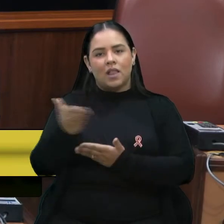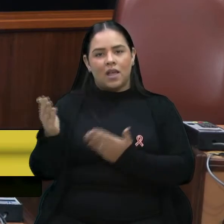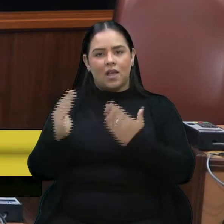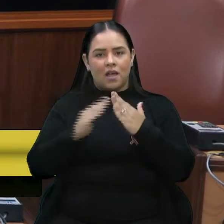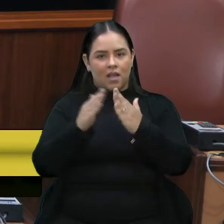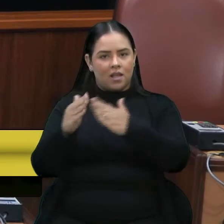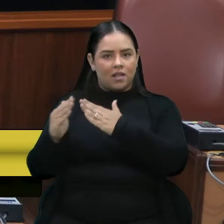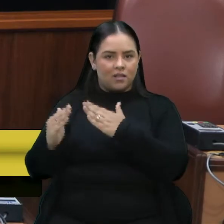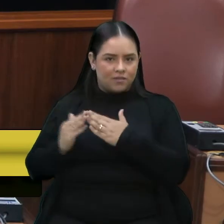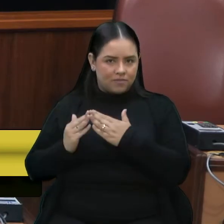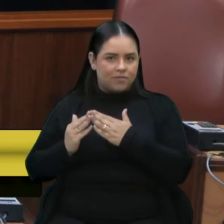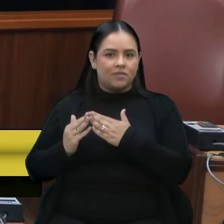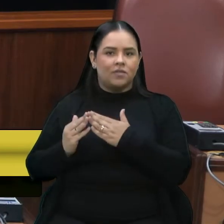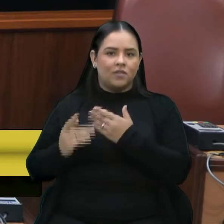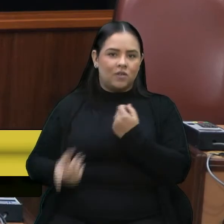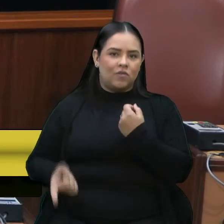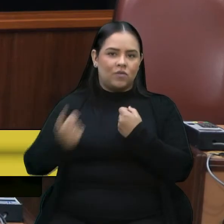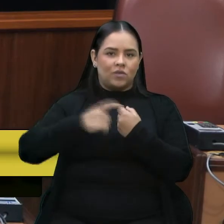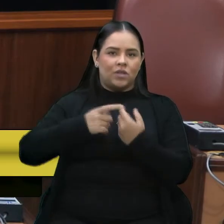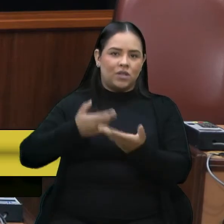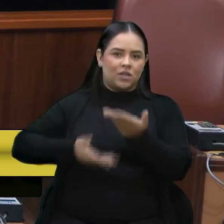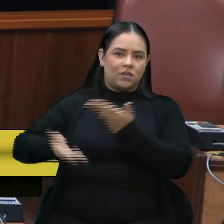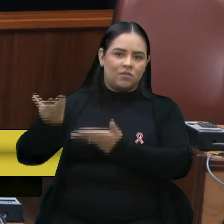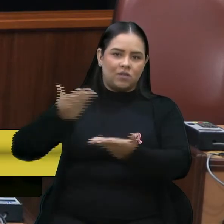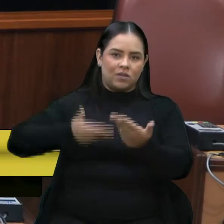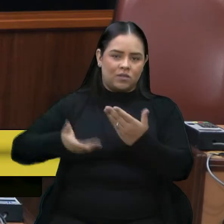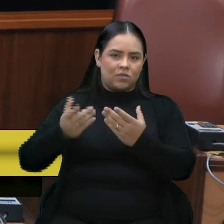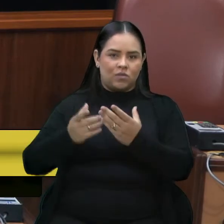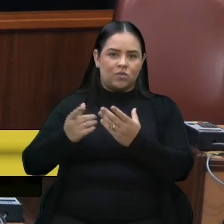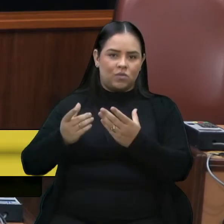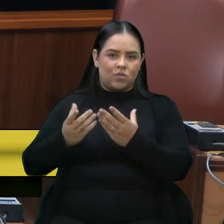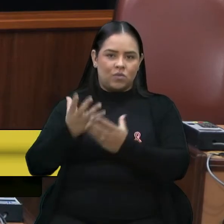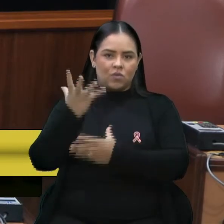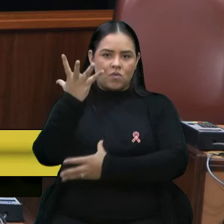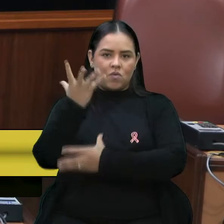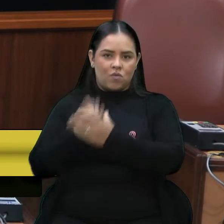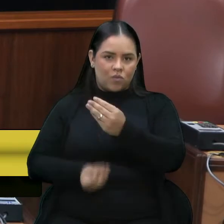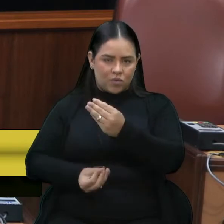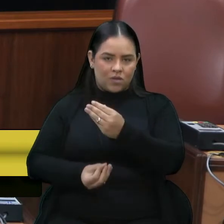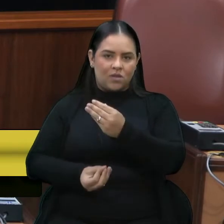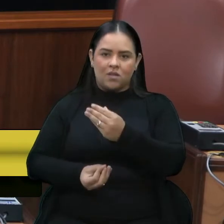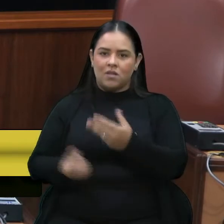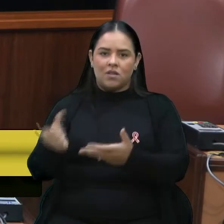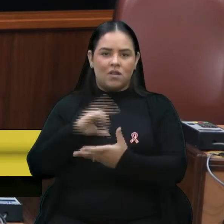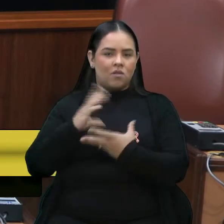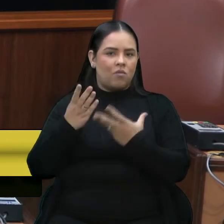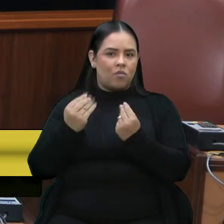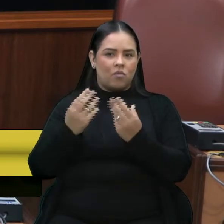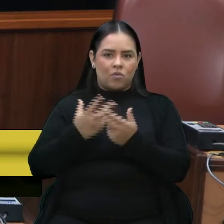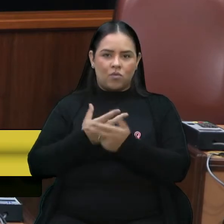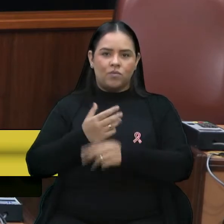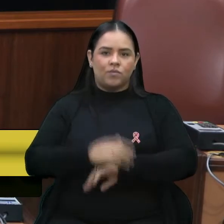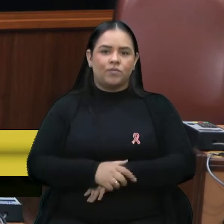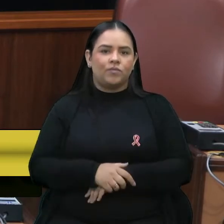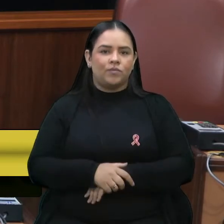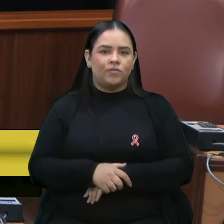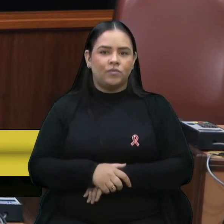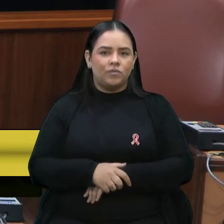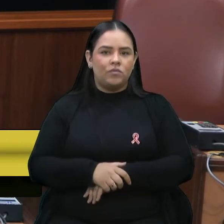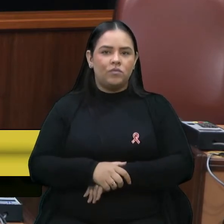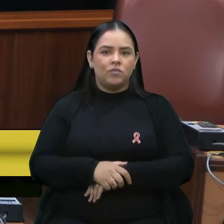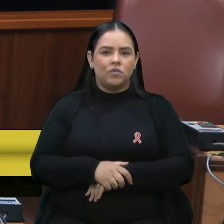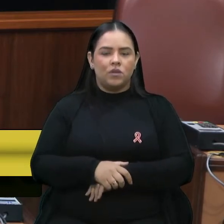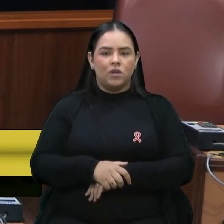para que se retome o atendimento, desafogar a demanda que é extremamente alta. O Luz